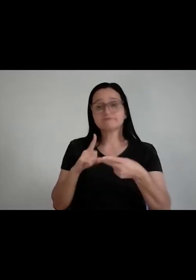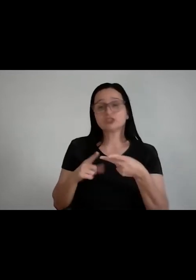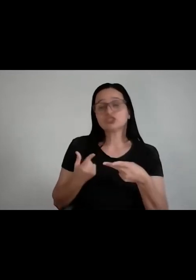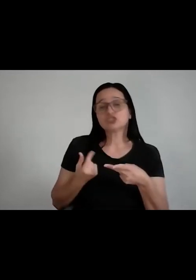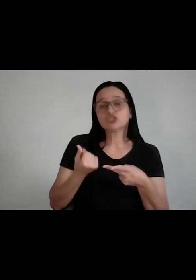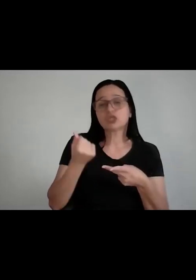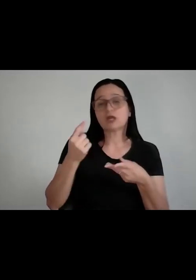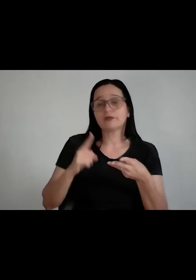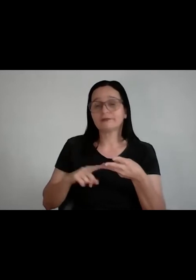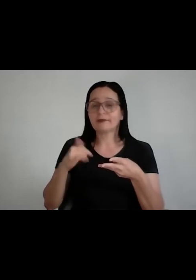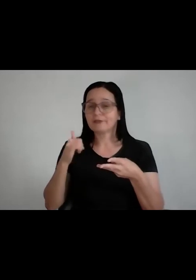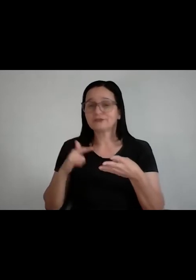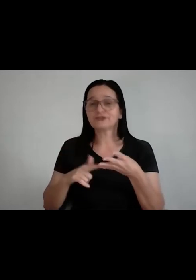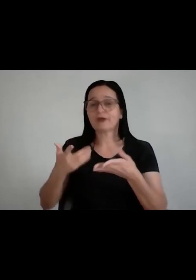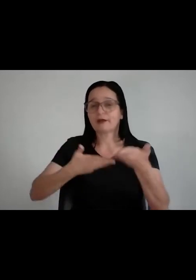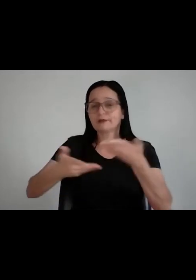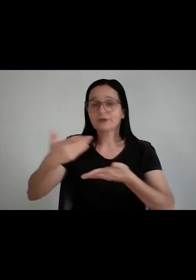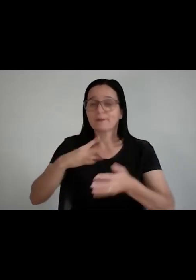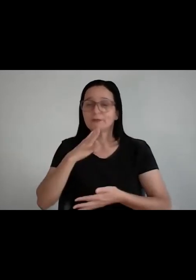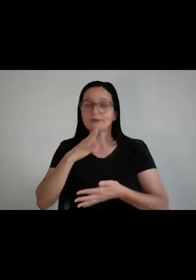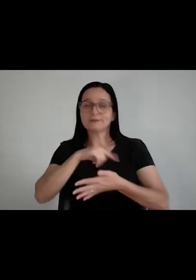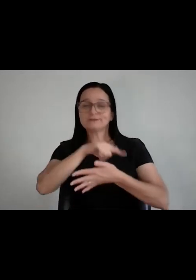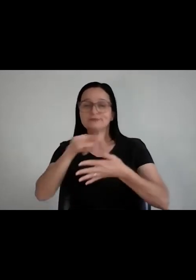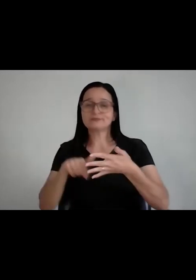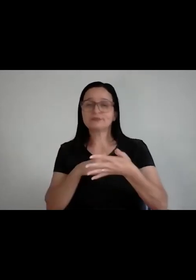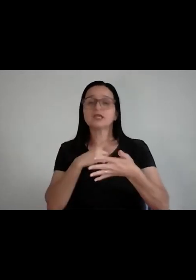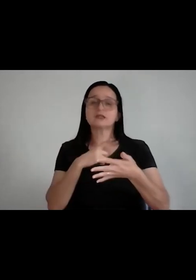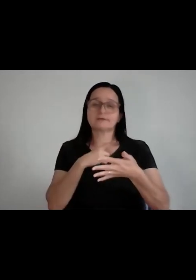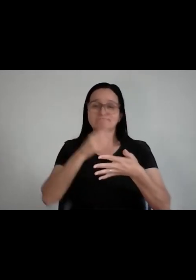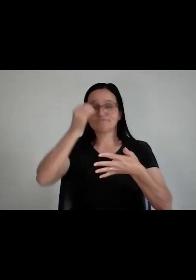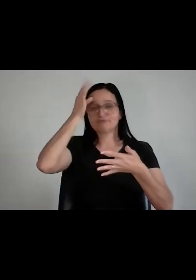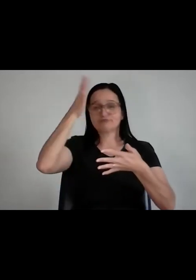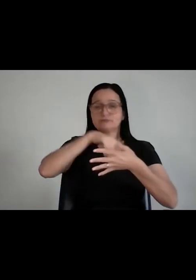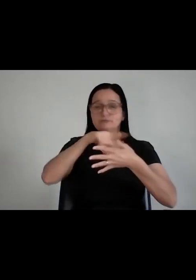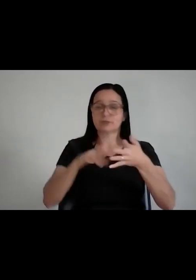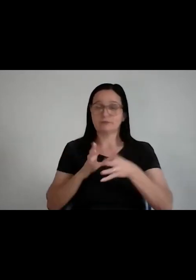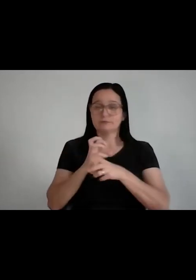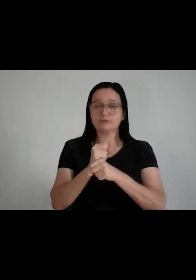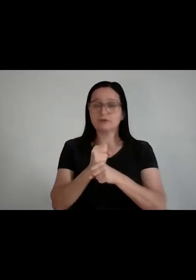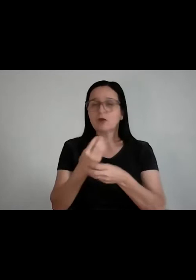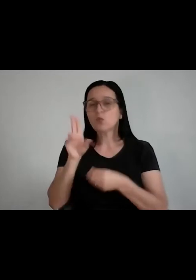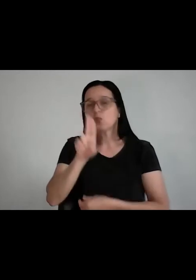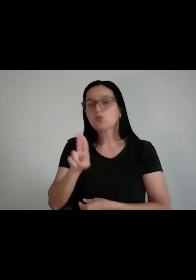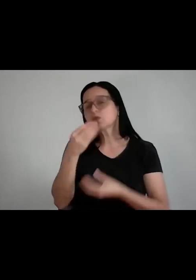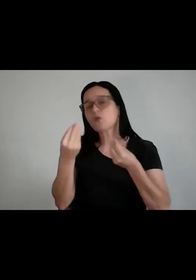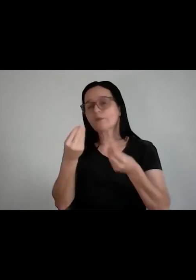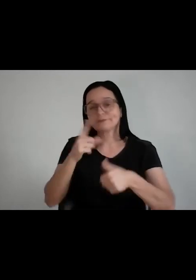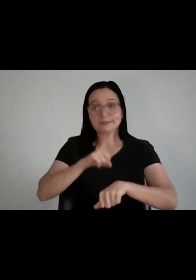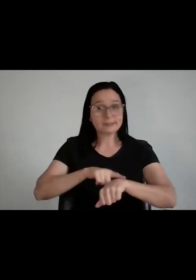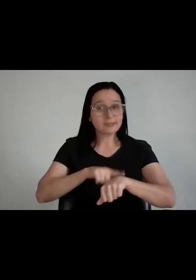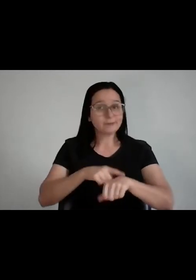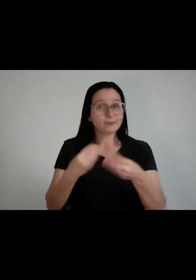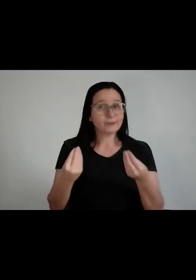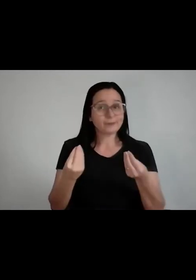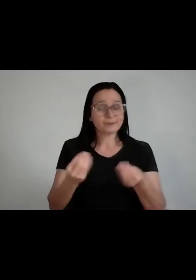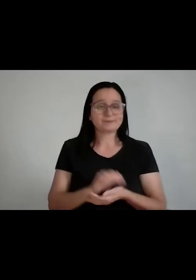relacionamento e conhecimento. A pergunta é, como é que você está usando isso hoje? Como é que está usando o teu tempo? Você deveria pegar e